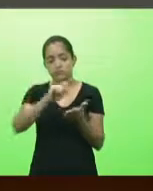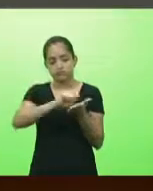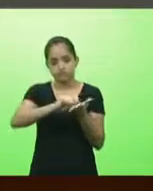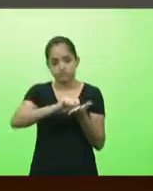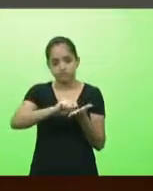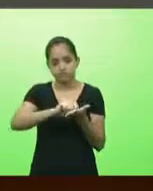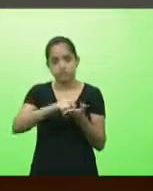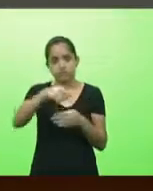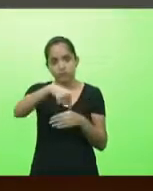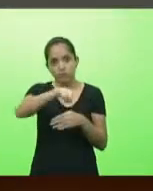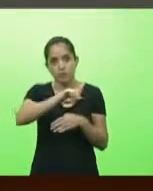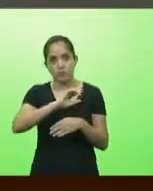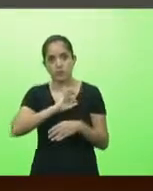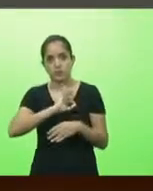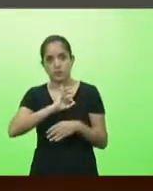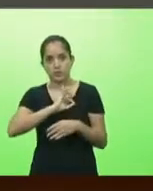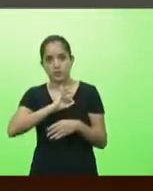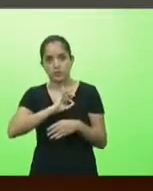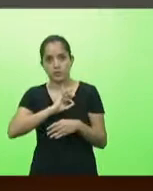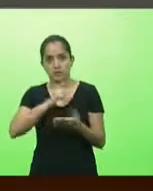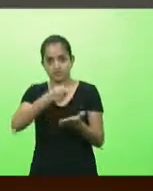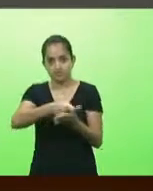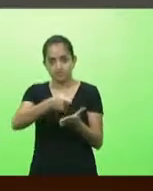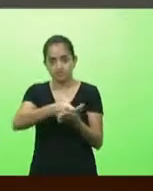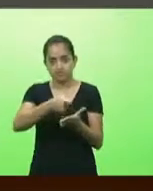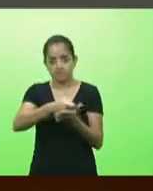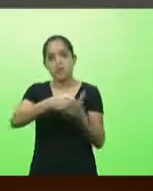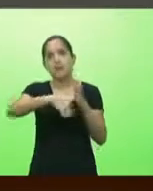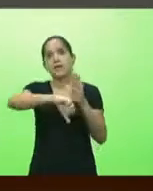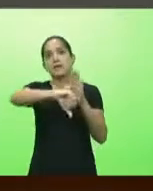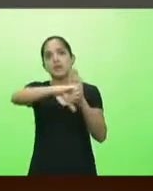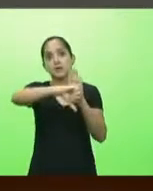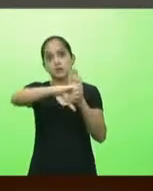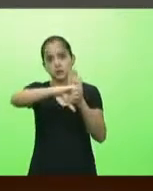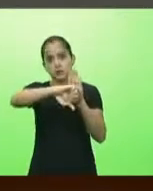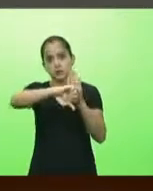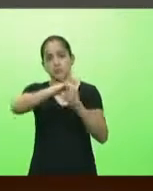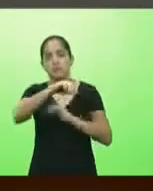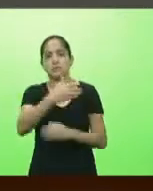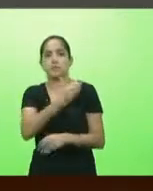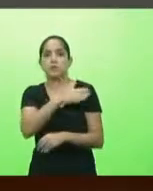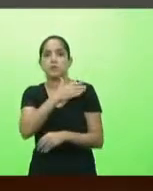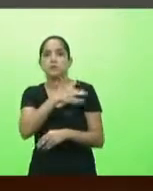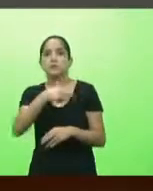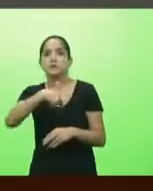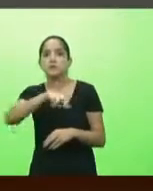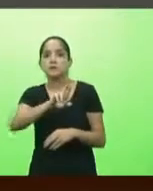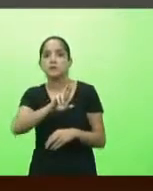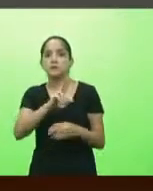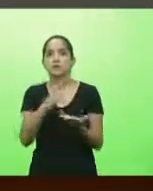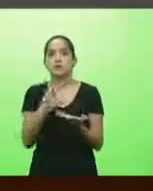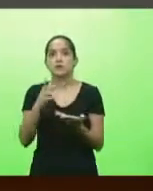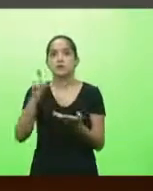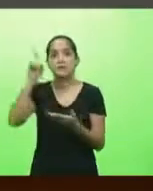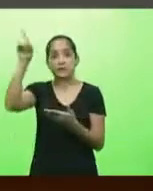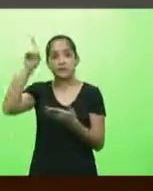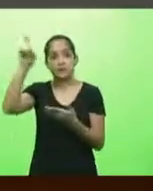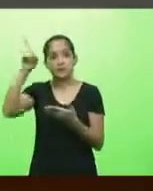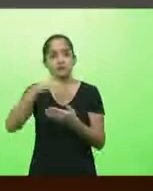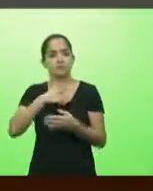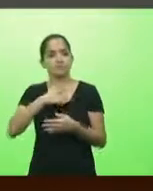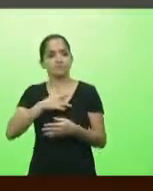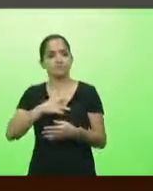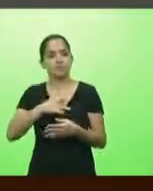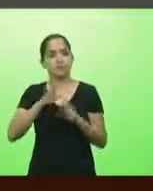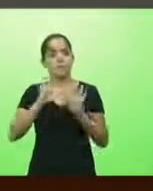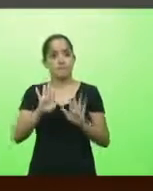afronta e é um crime de intolerância religiosa Deus tem a piedade Deus tem a piedade mas nós